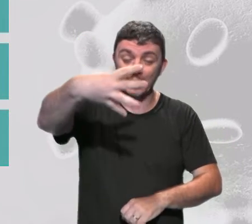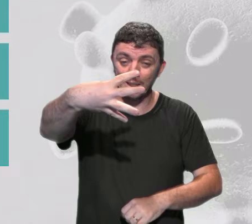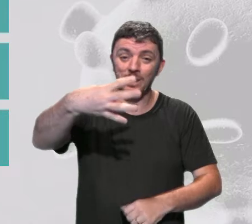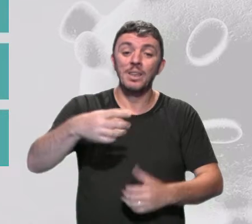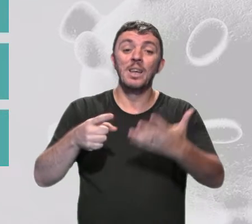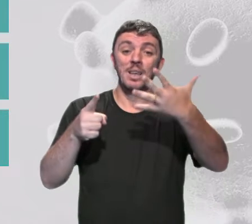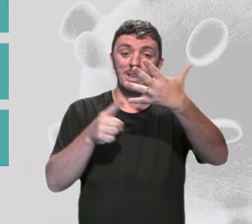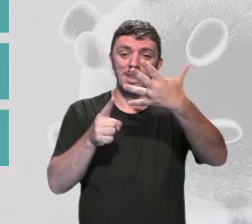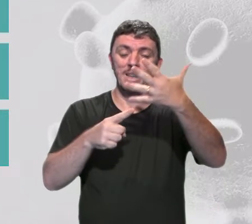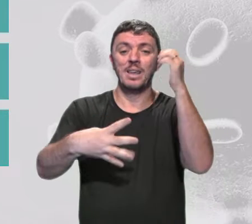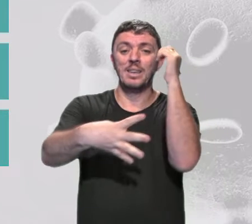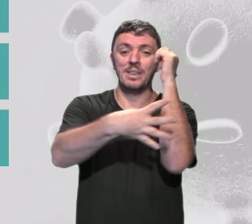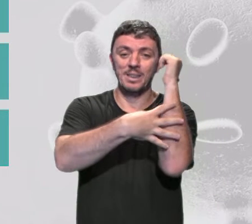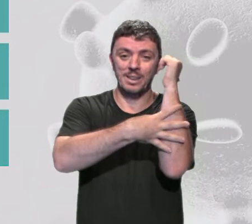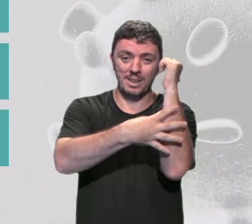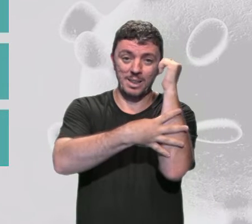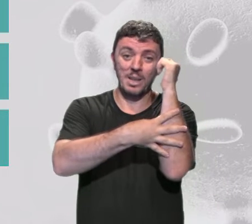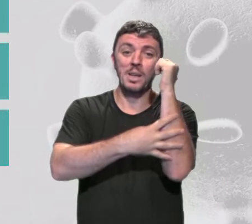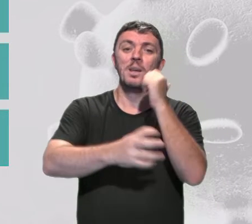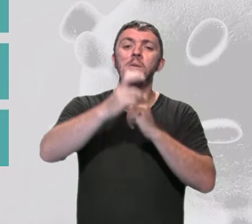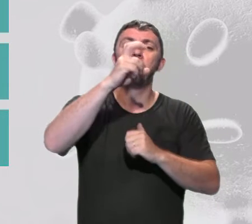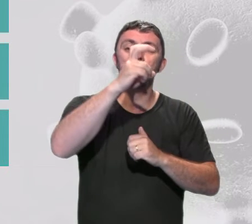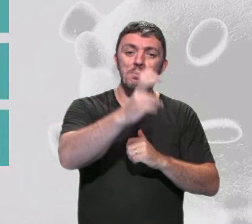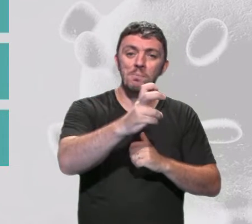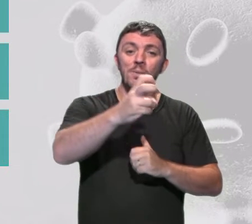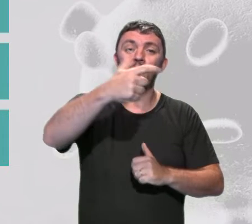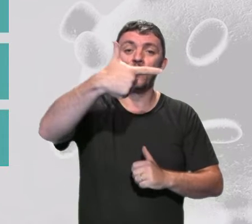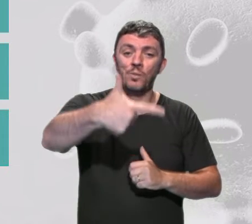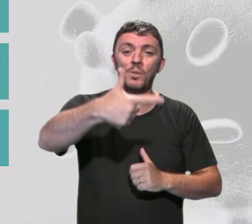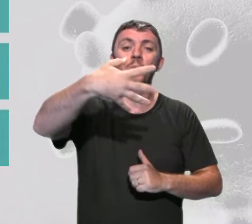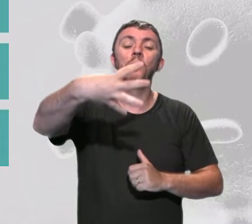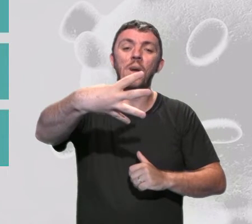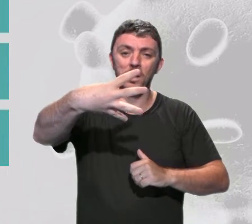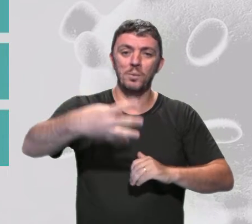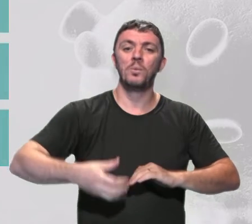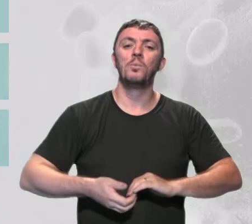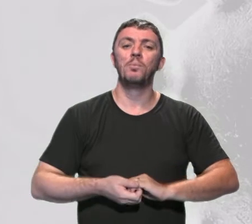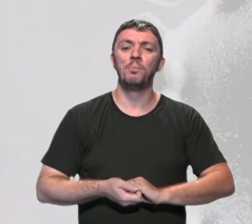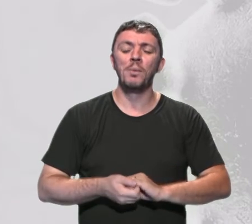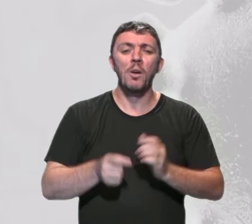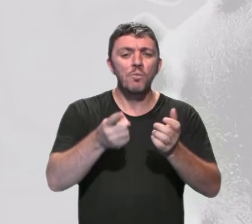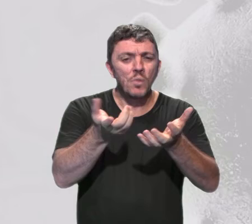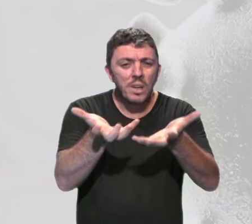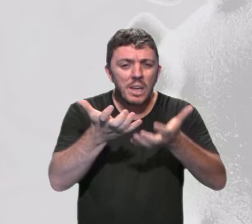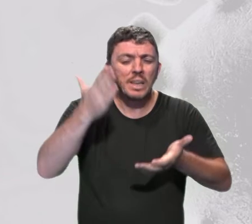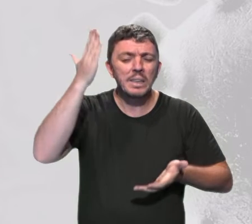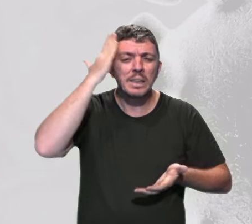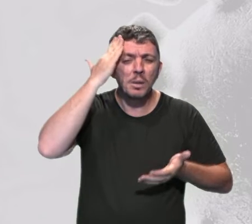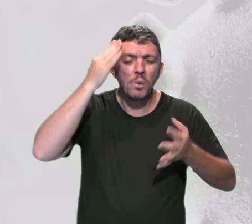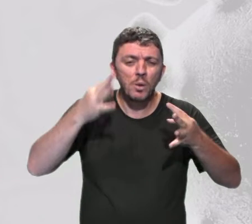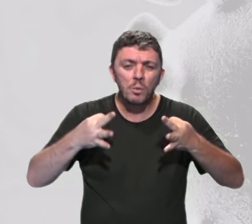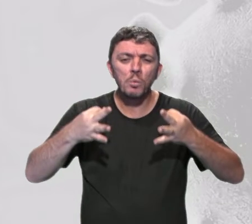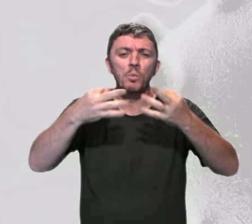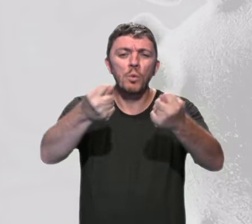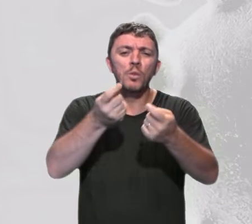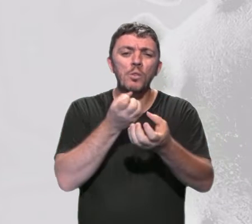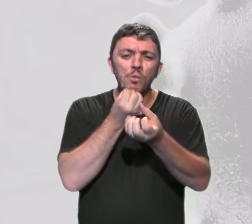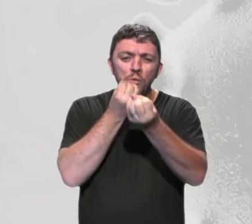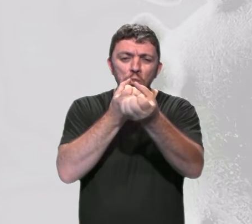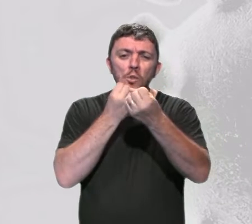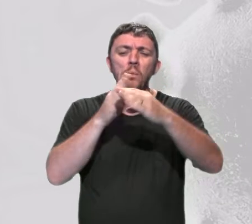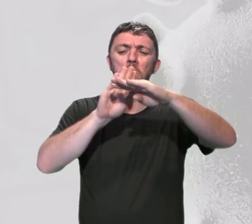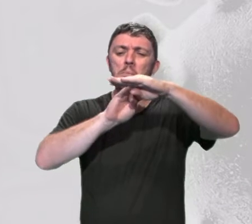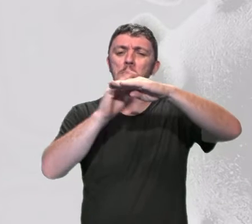casos e Secap, com 524 casos. Para ter acesso aos dados de todos os